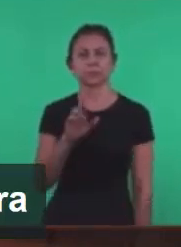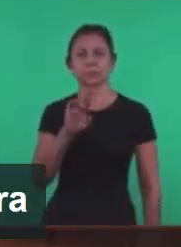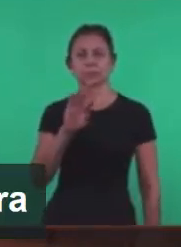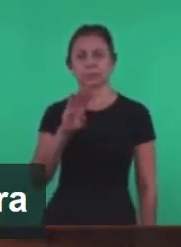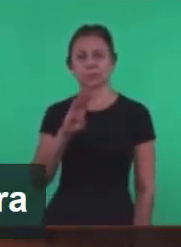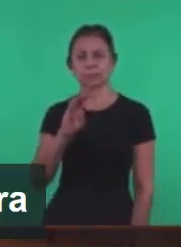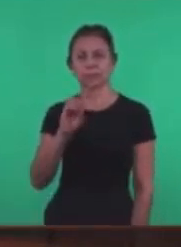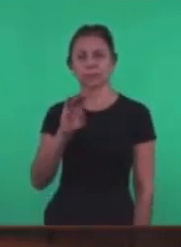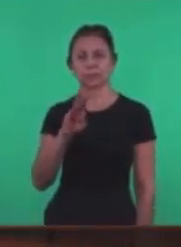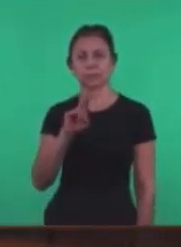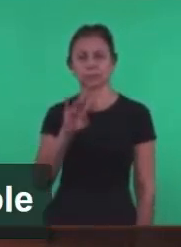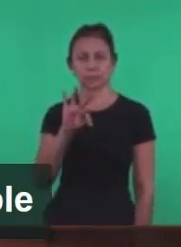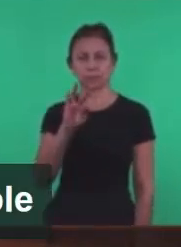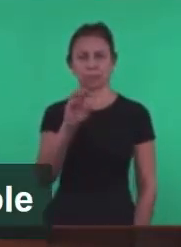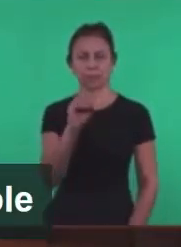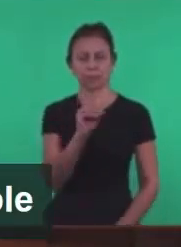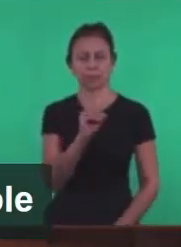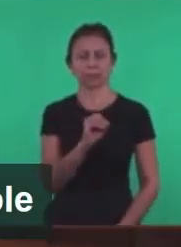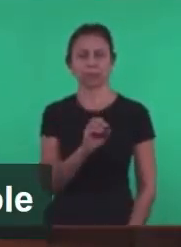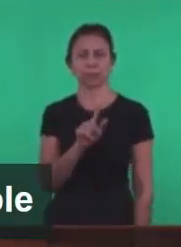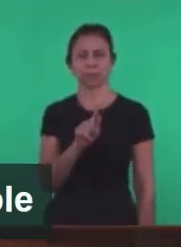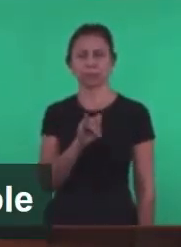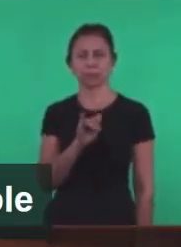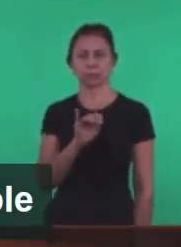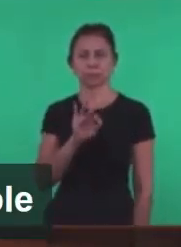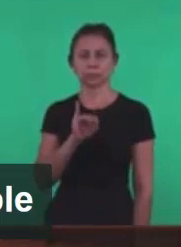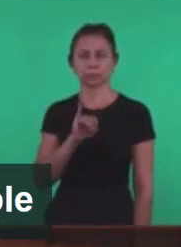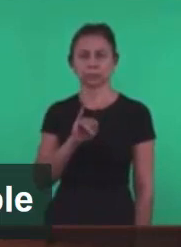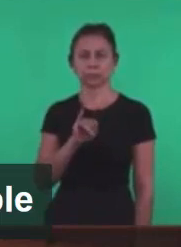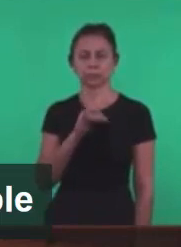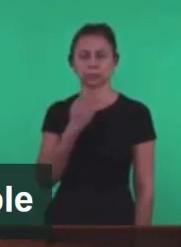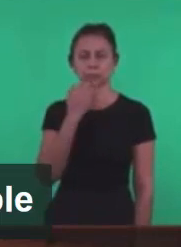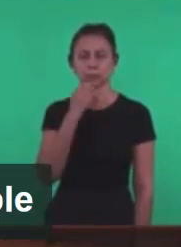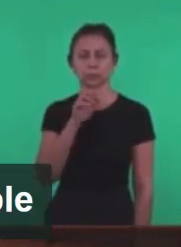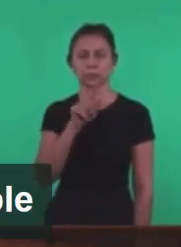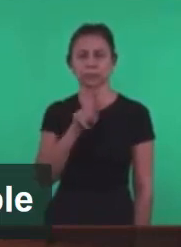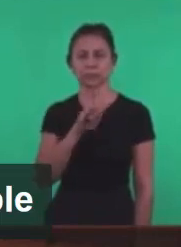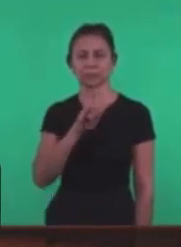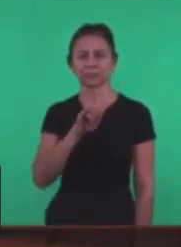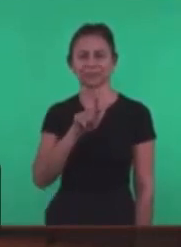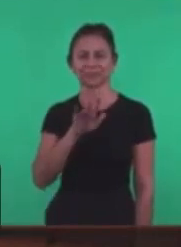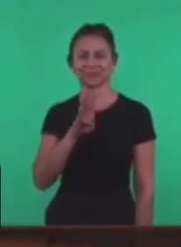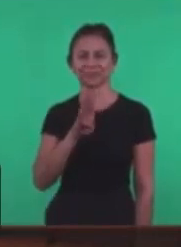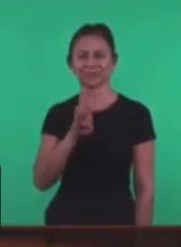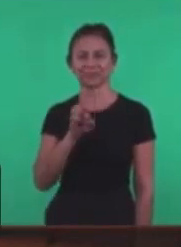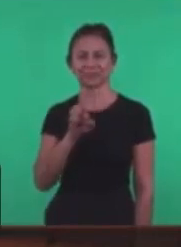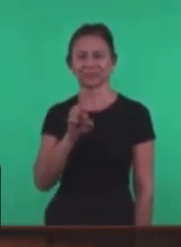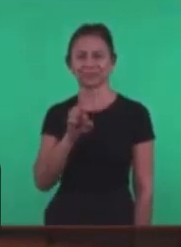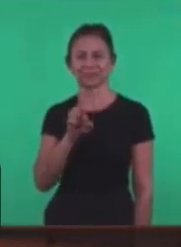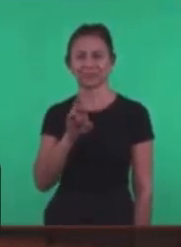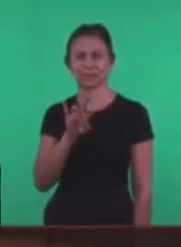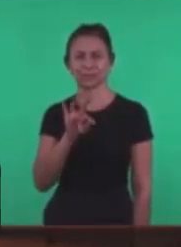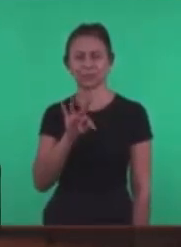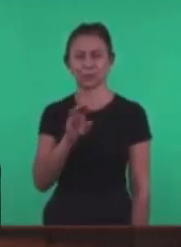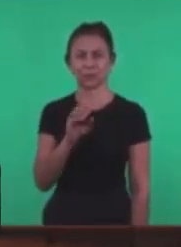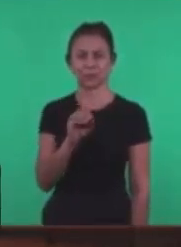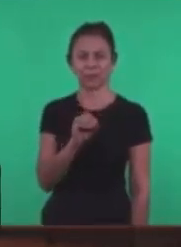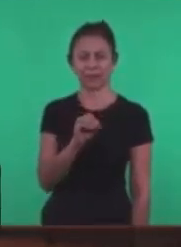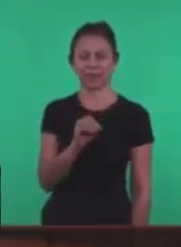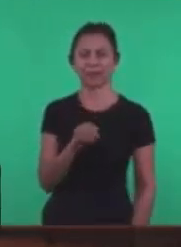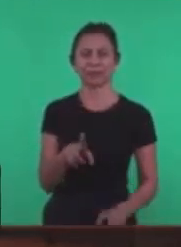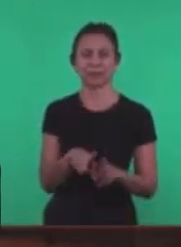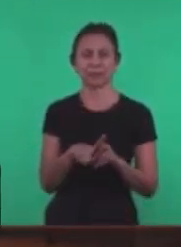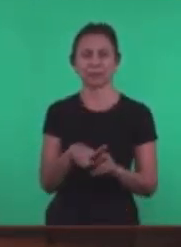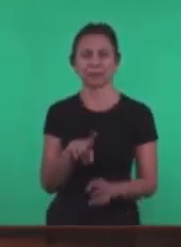Gilberto Ferreira Pastor Ademir Lodi De Londres Gente importante Nosso irmão Querido aqui Ungido